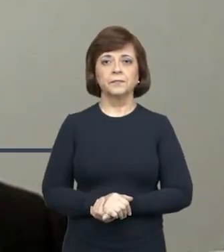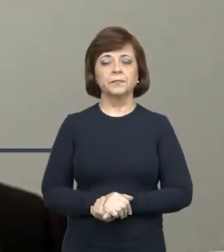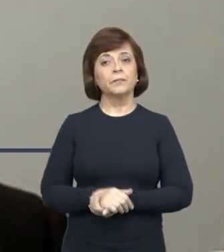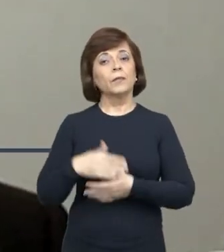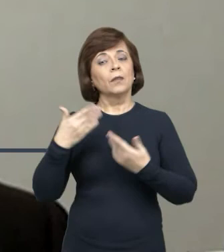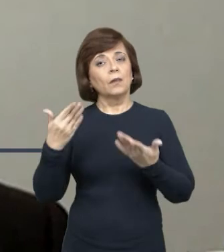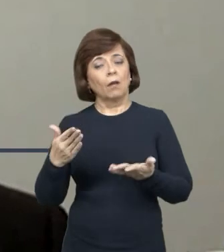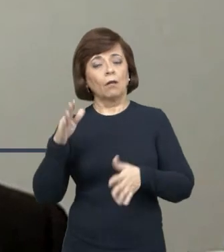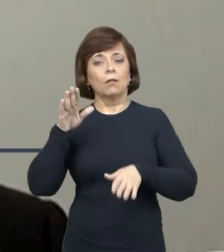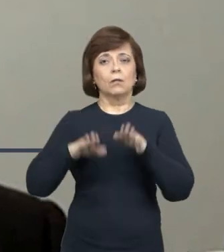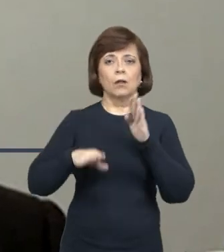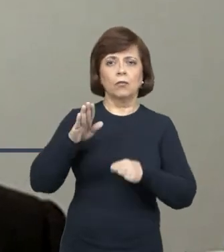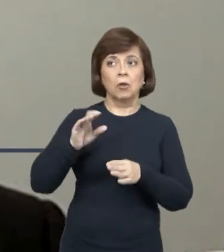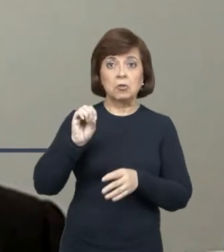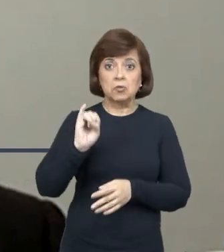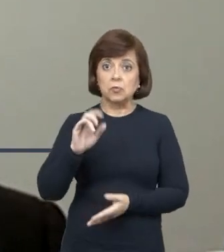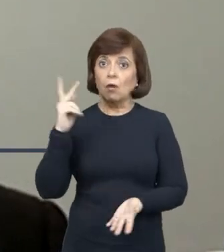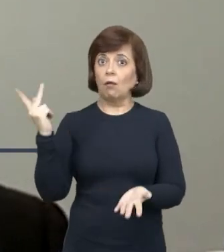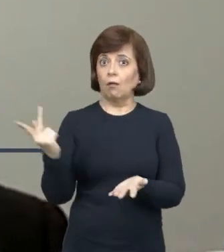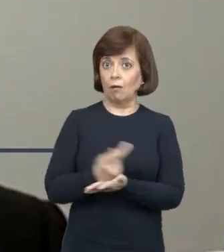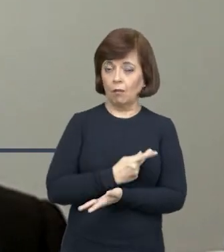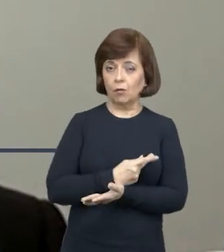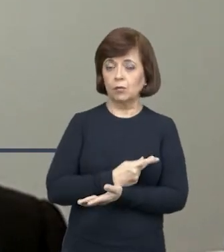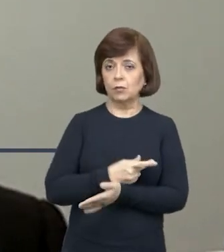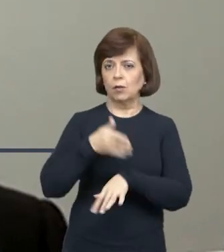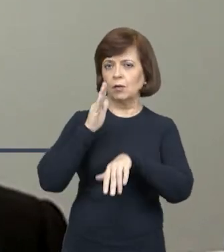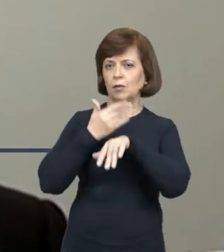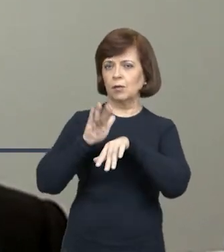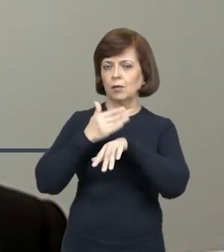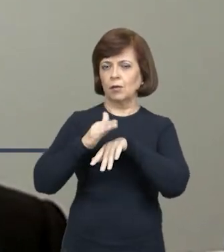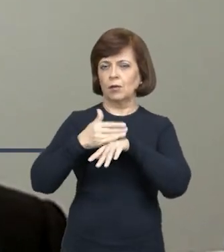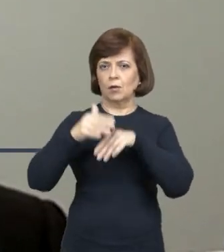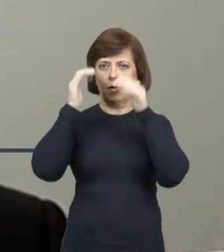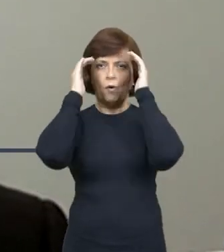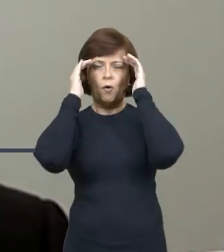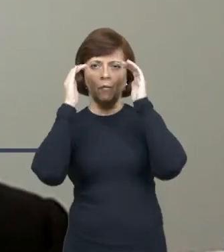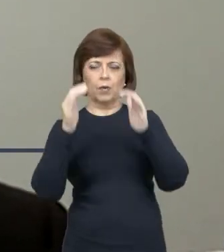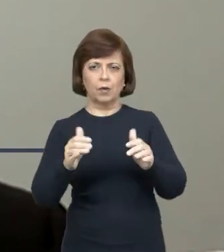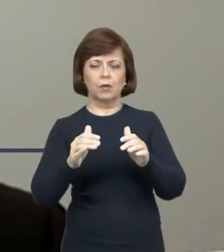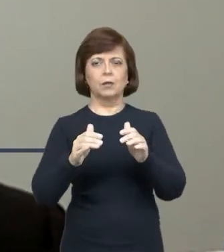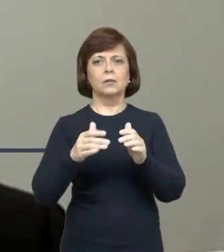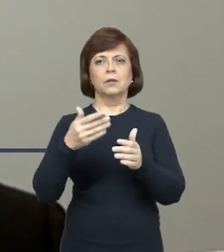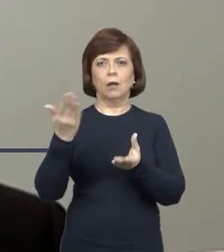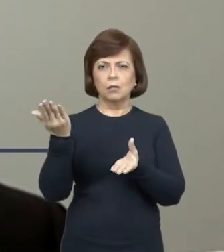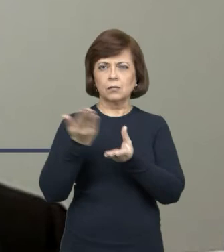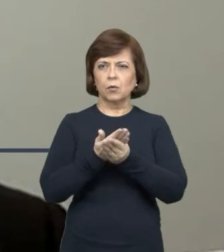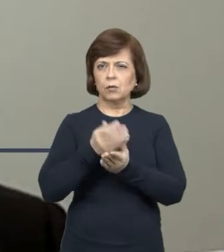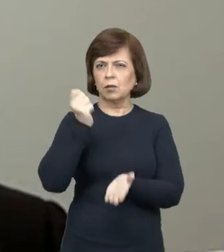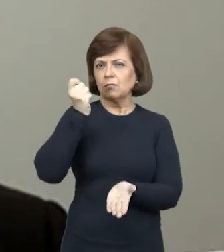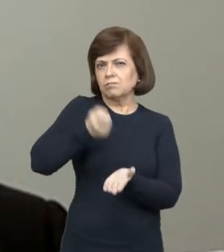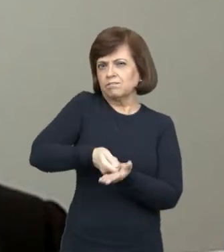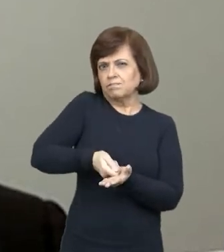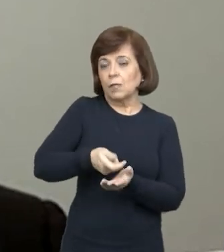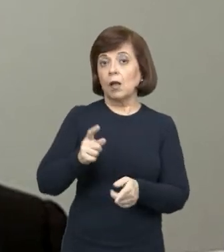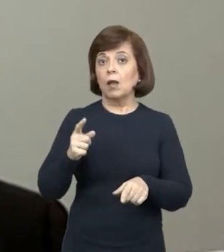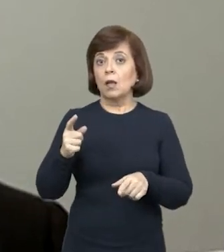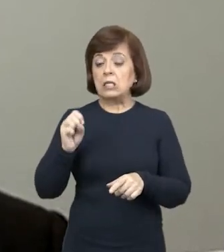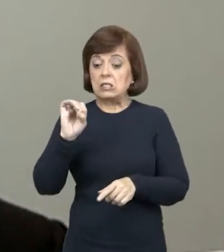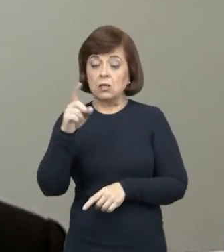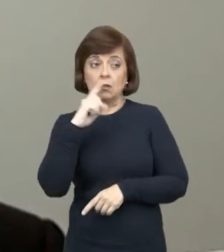na eventualidade dessa execução, desse processo de cumprimento de sentença, não surtir a efetividade